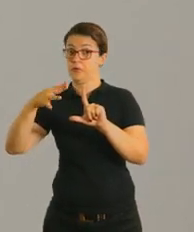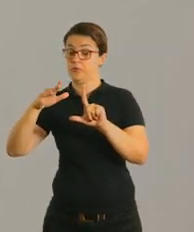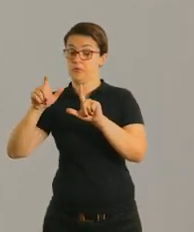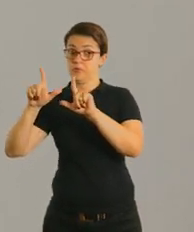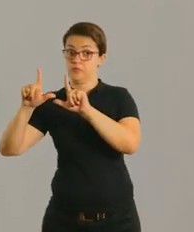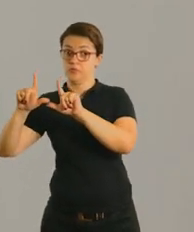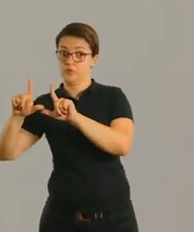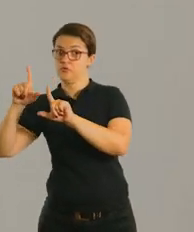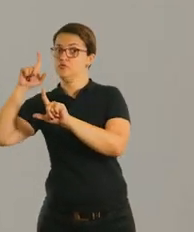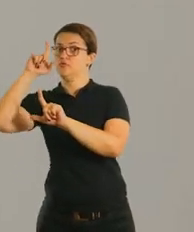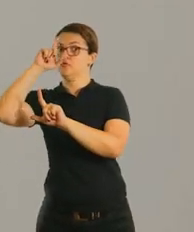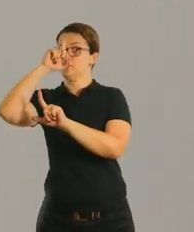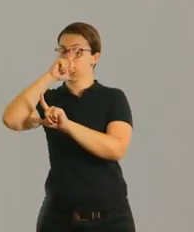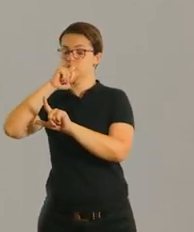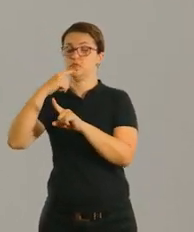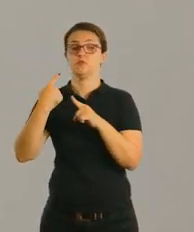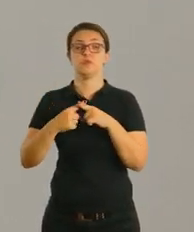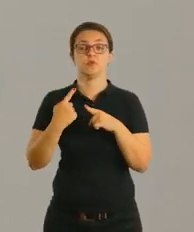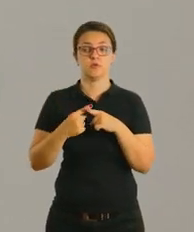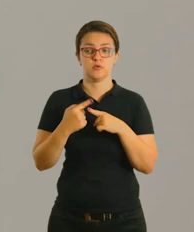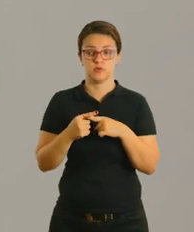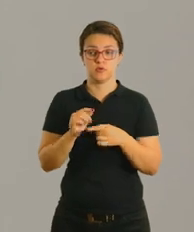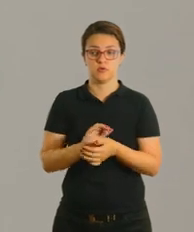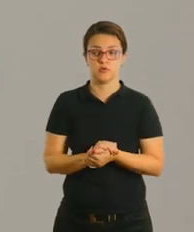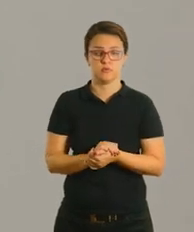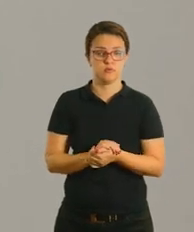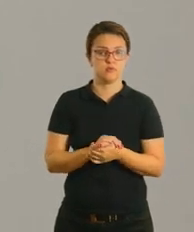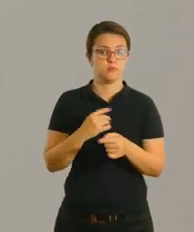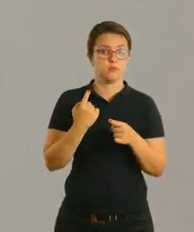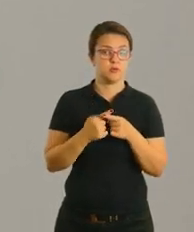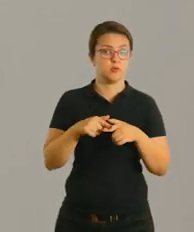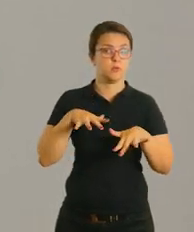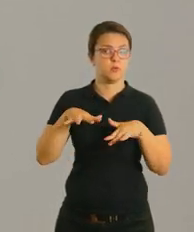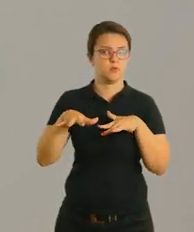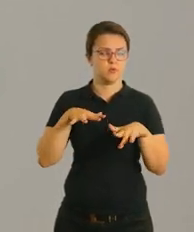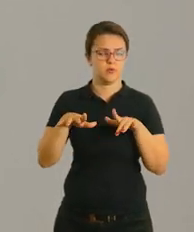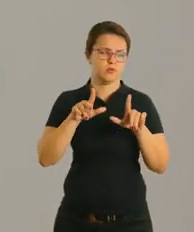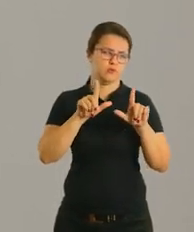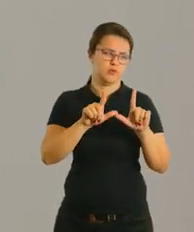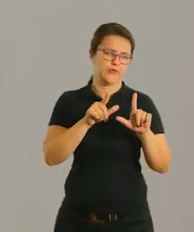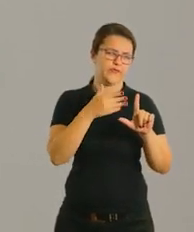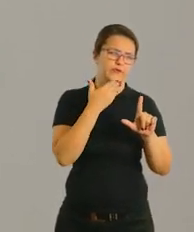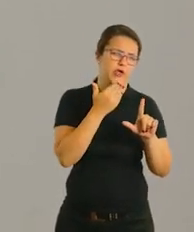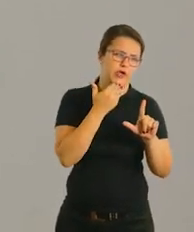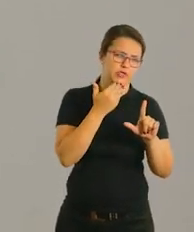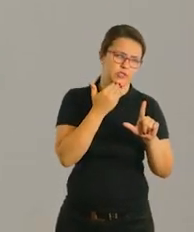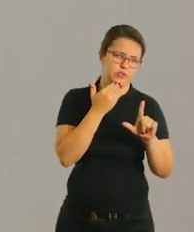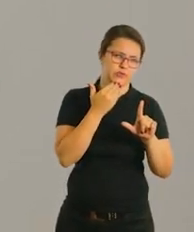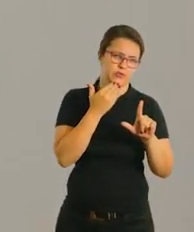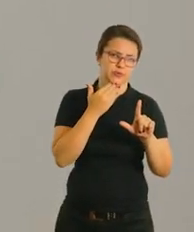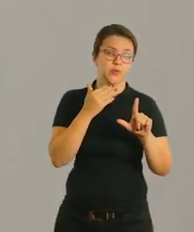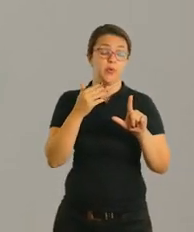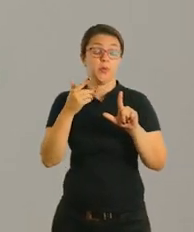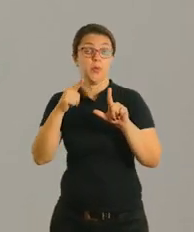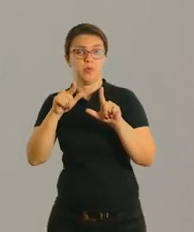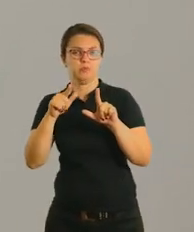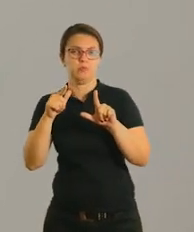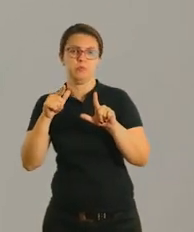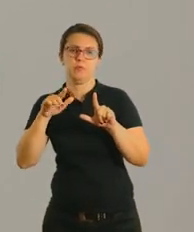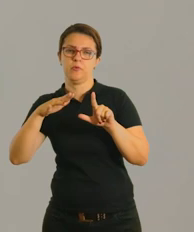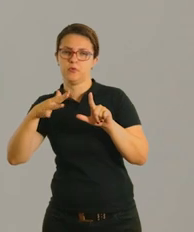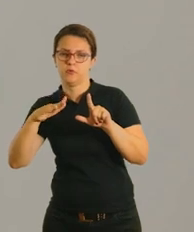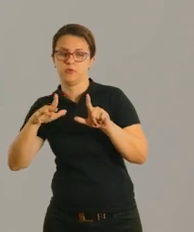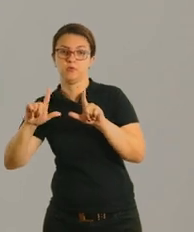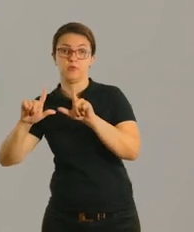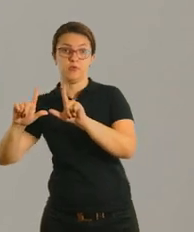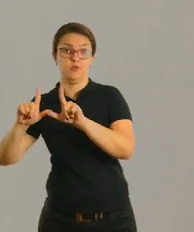difícil. Por que isso? Porque algumas posições vai ser de nível fácil, vai ser de nível médio e de nível difícil de execução, tá bom?